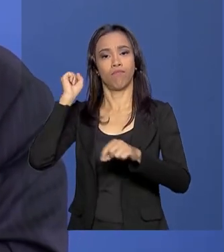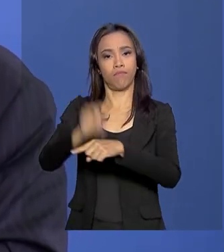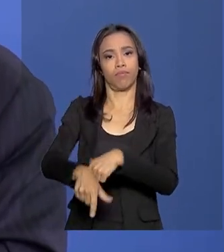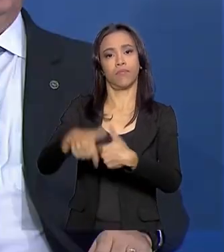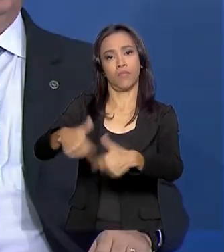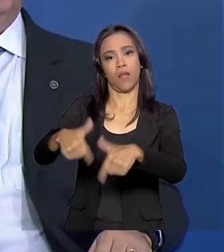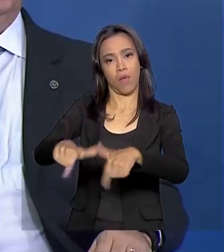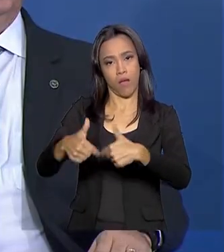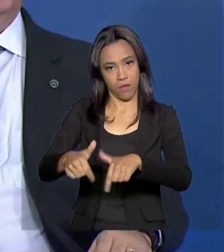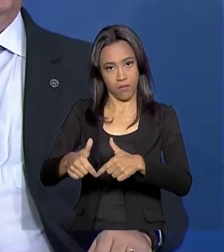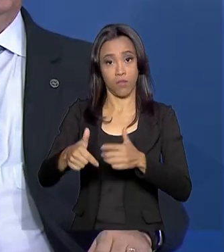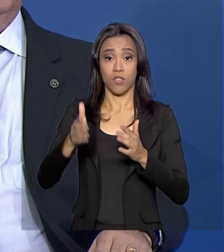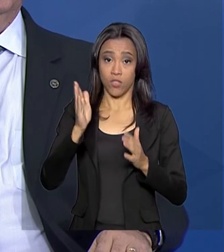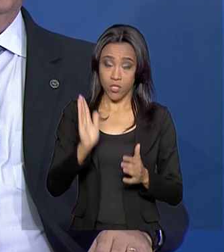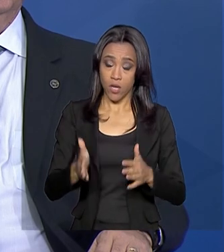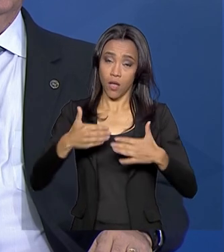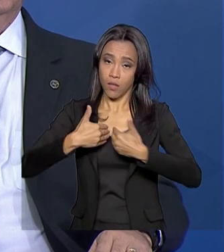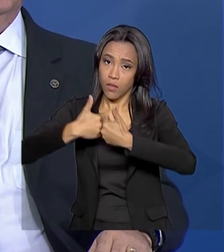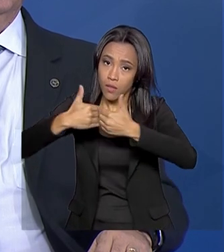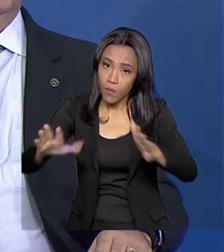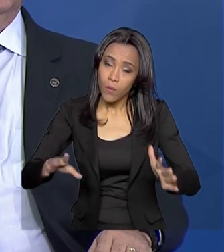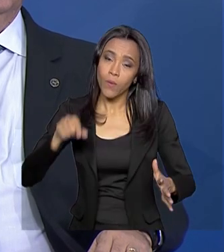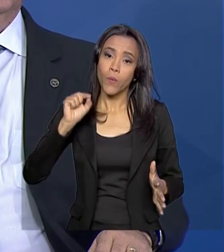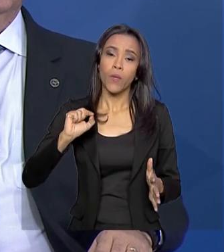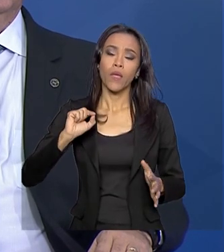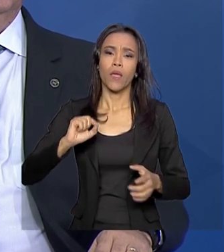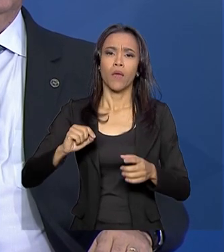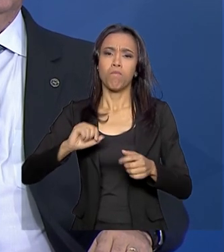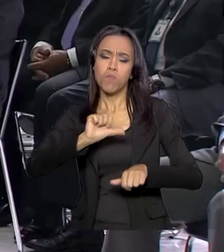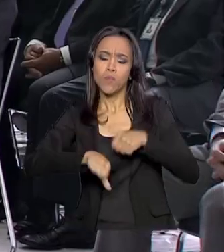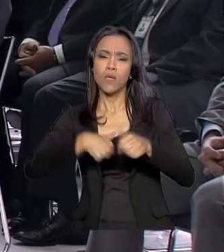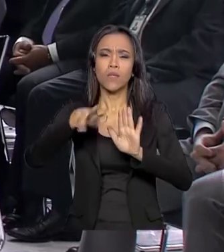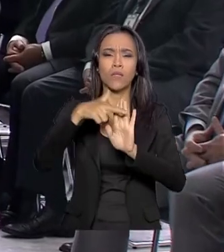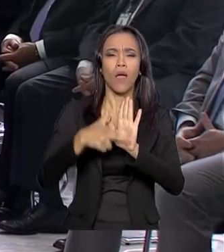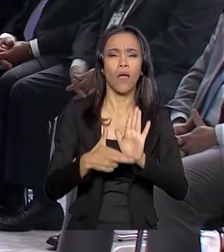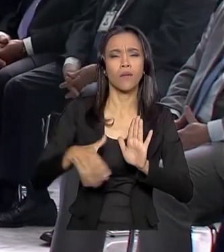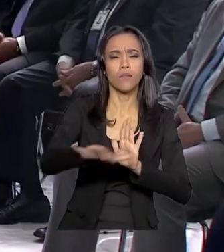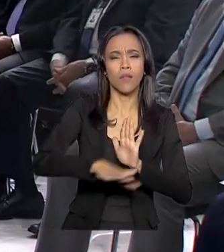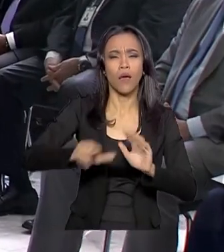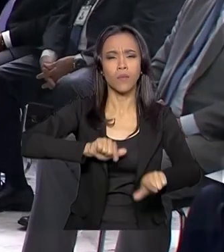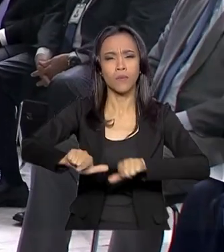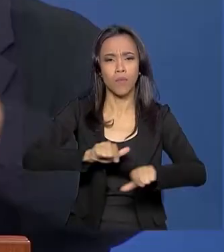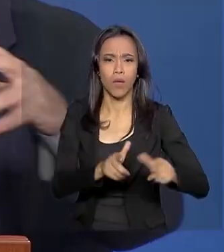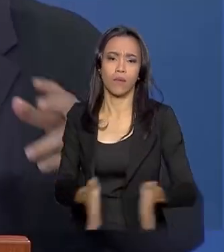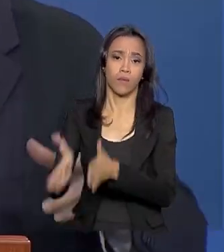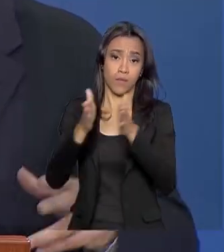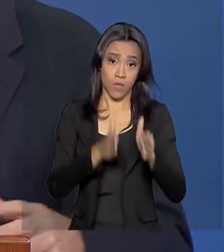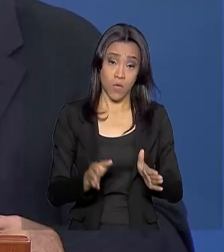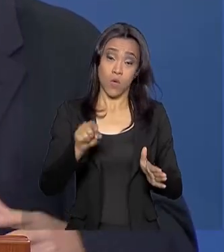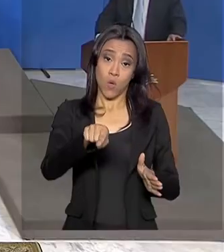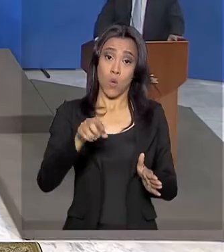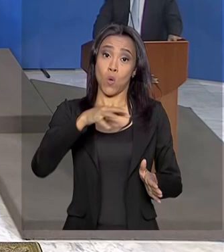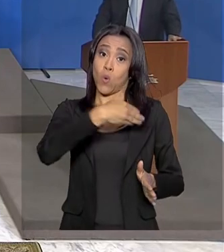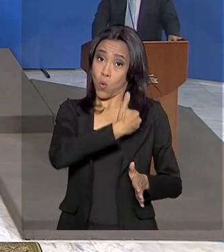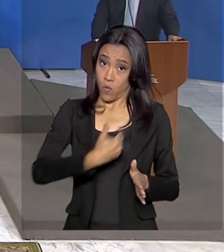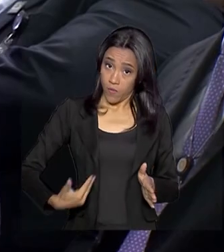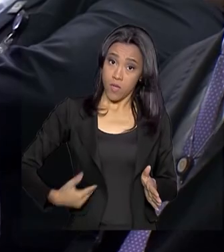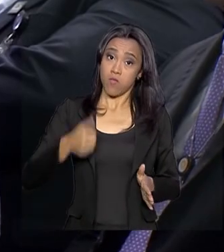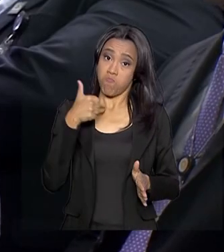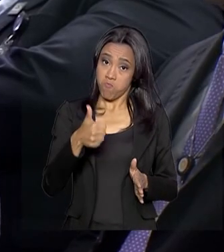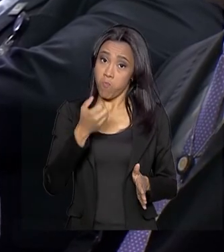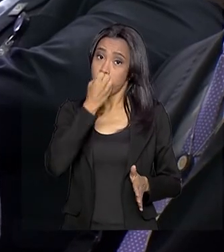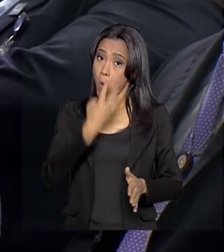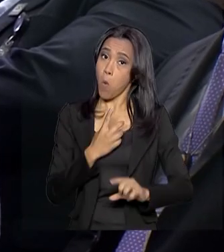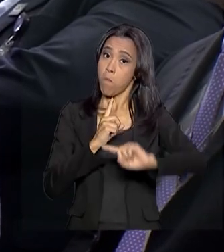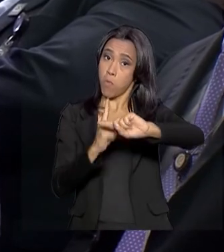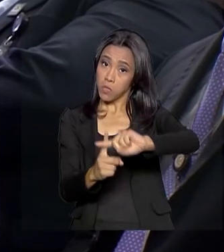inaugura essa nova fase também, fazendo essa modernização do mercado de trabalho. Como as iniciativas, o governo prevê um impacto positivo de